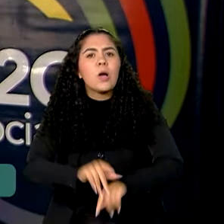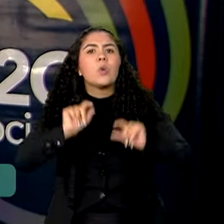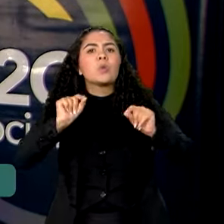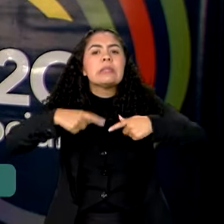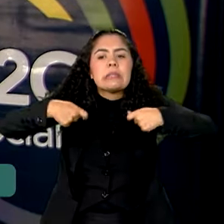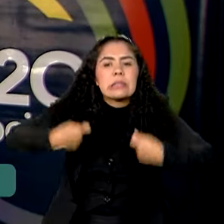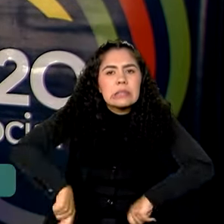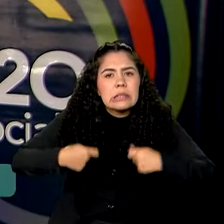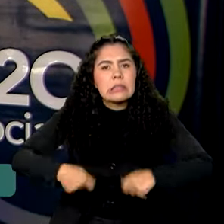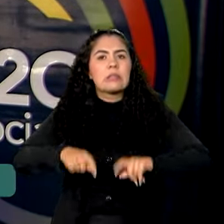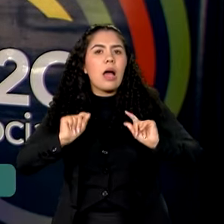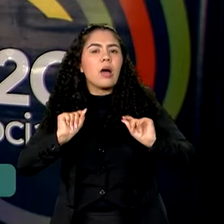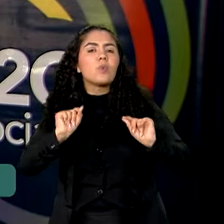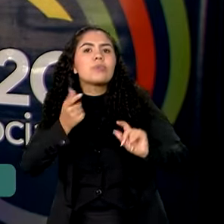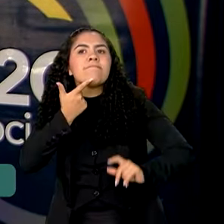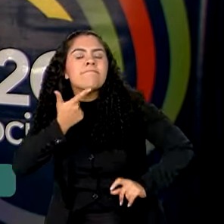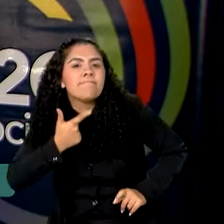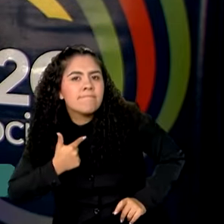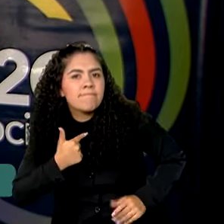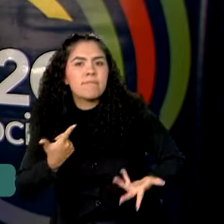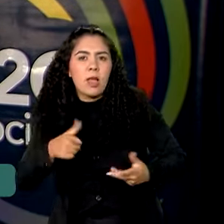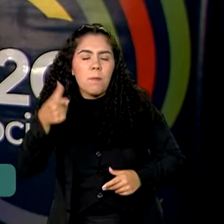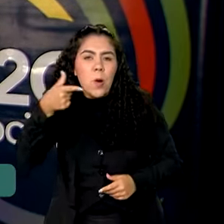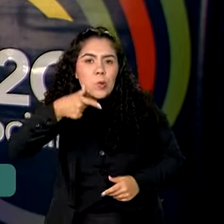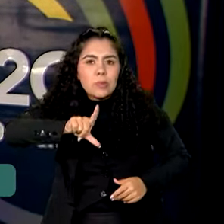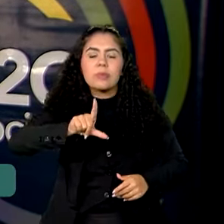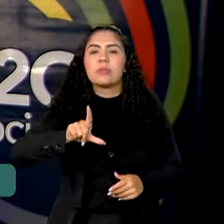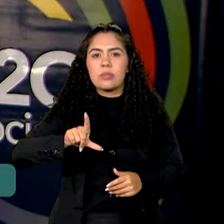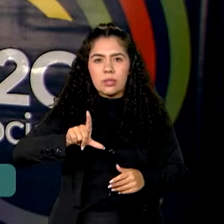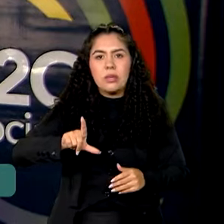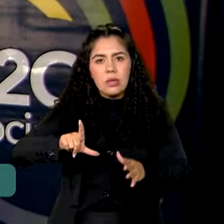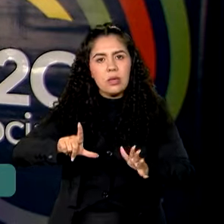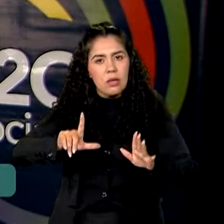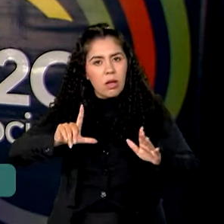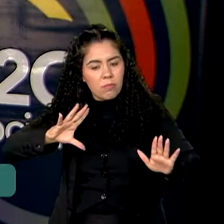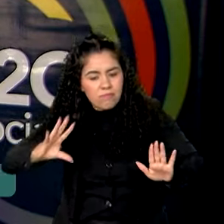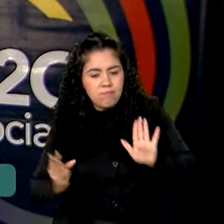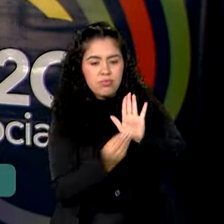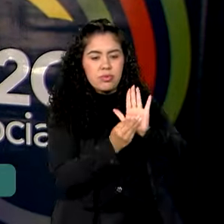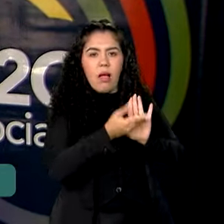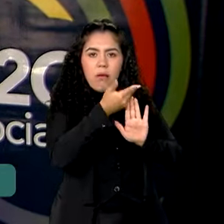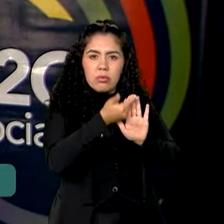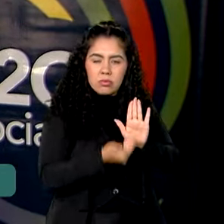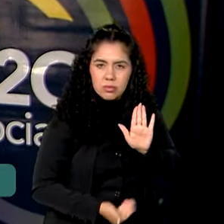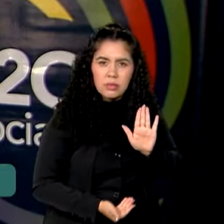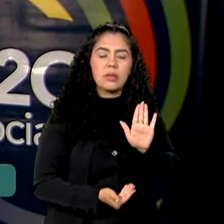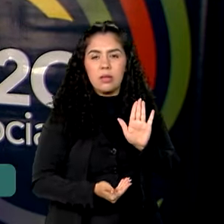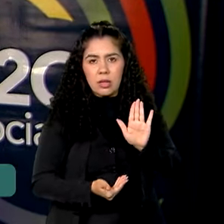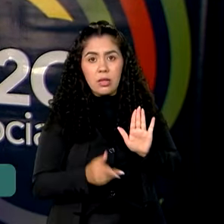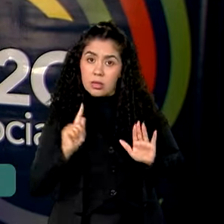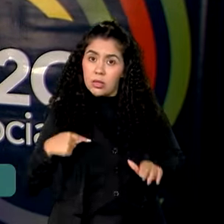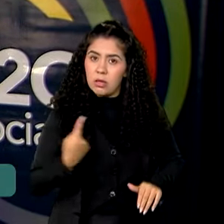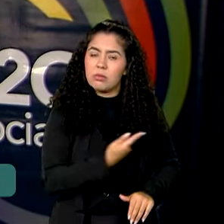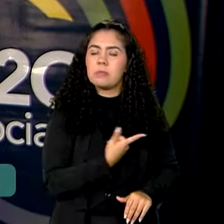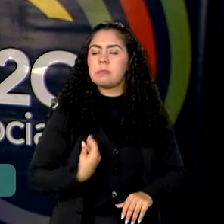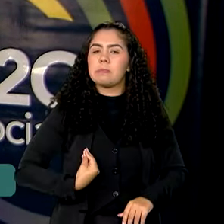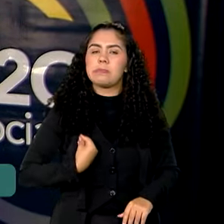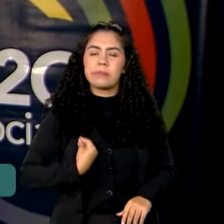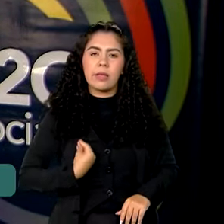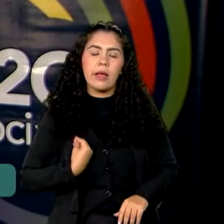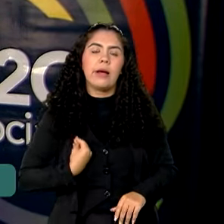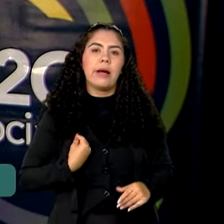necessidades e as vontades para que possam essas questões estarem inseridas no debate. Nós estamos com muita